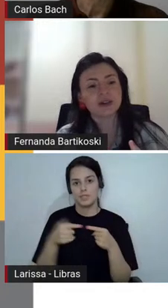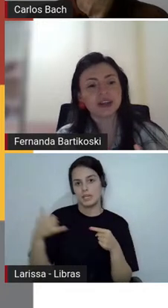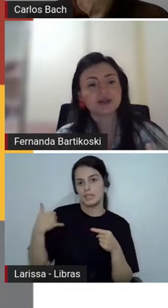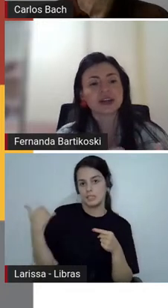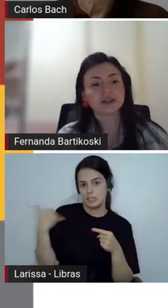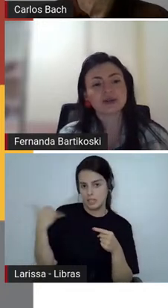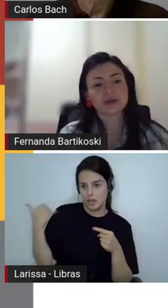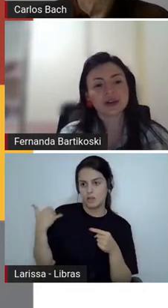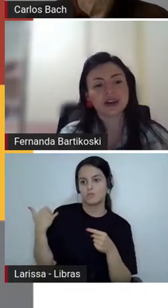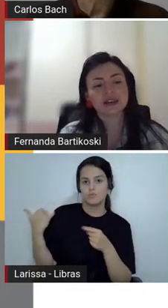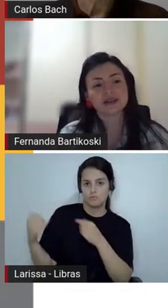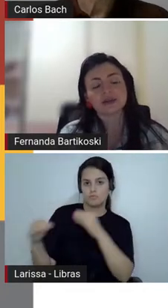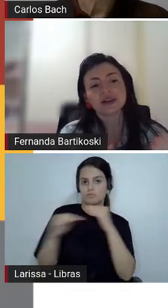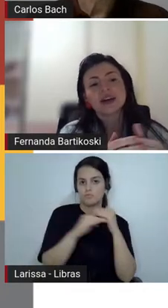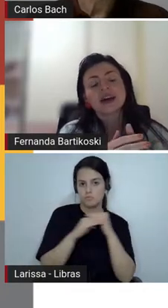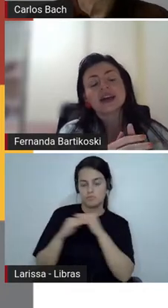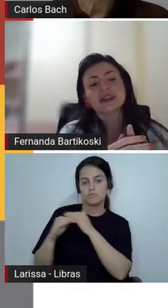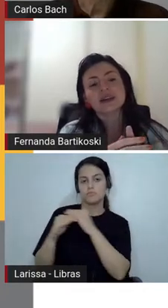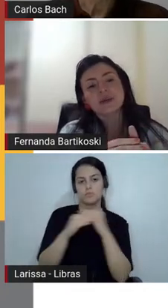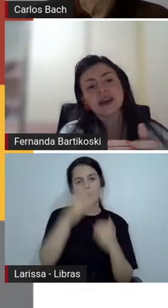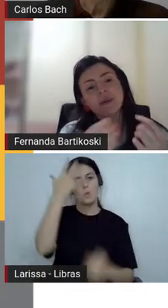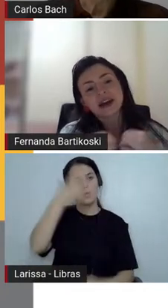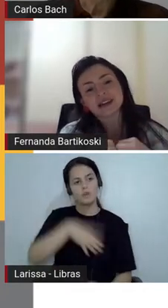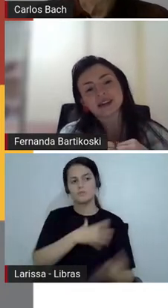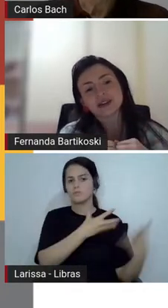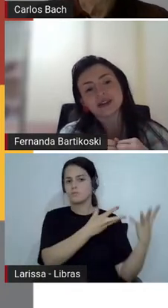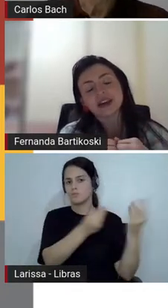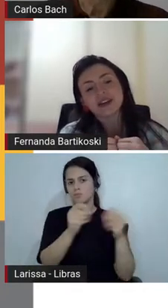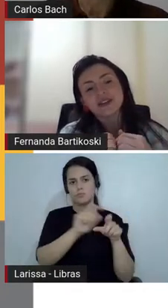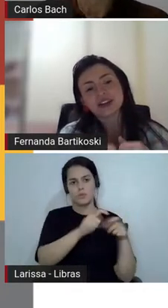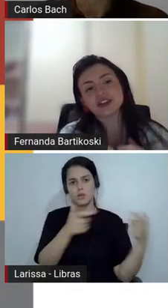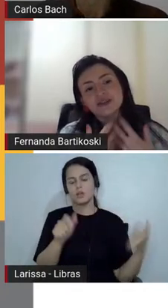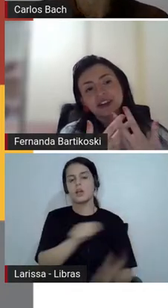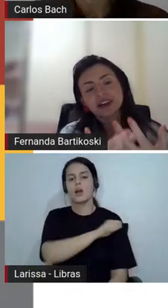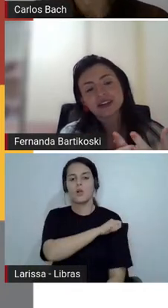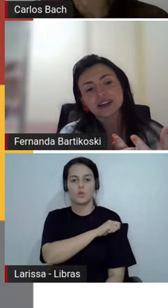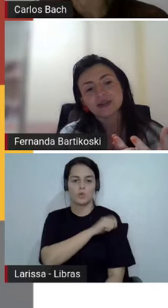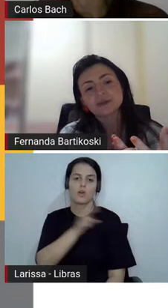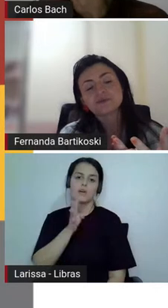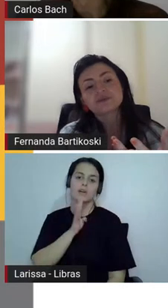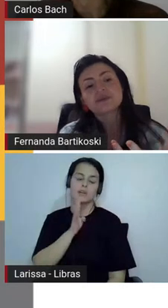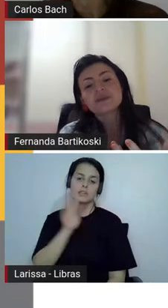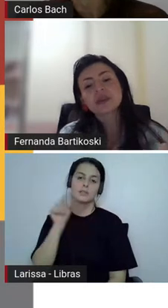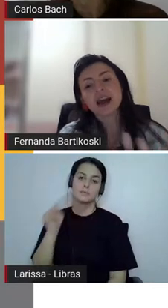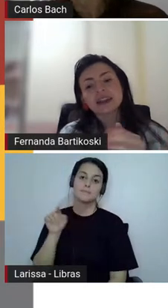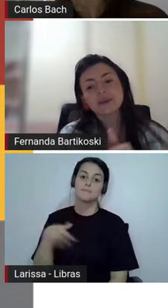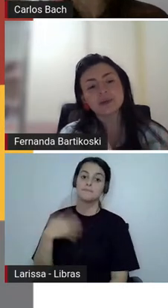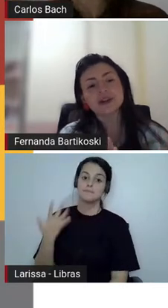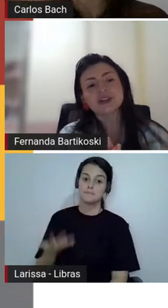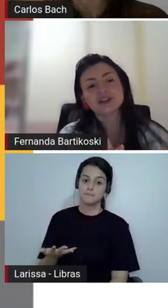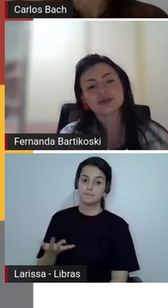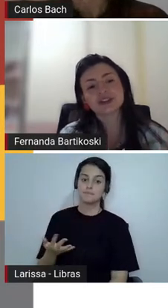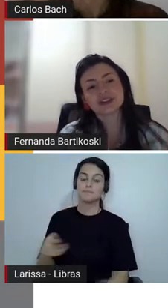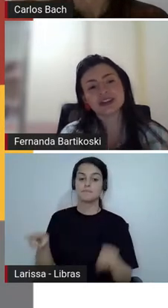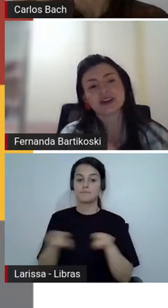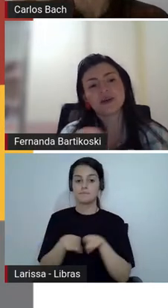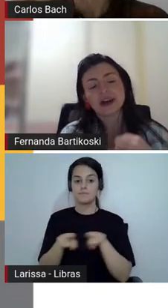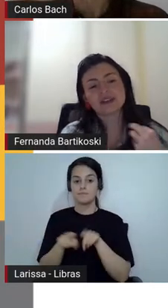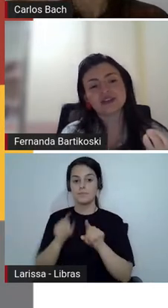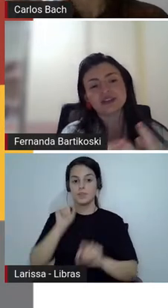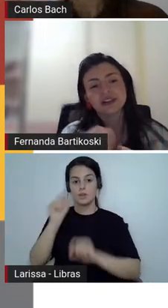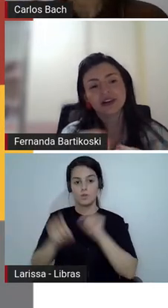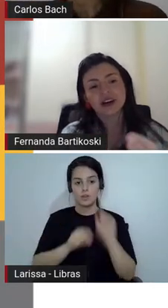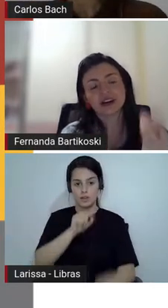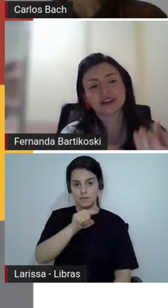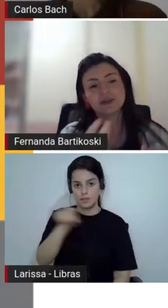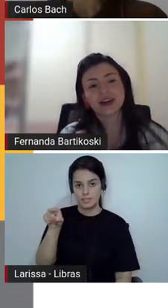que a grande maioria dos alunos conheçam e também é uma questão que a gente vem trazendo até por pedido de vocês né